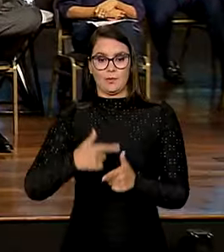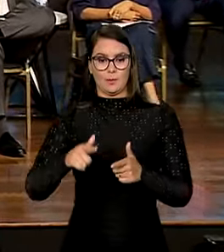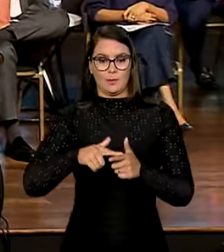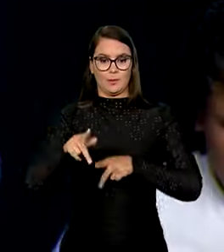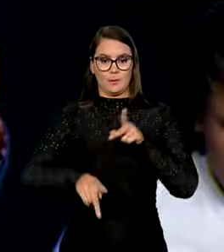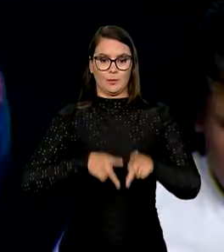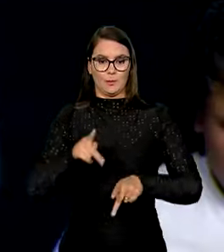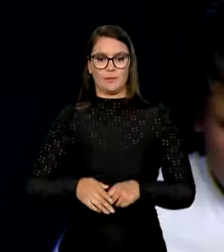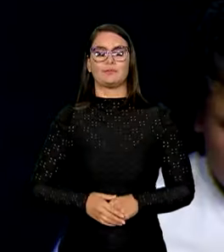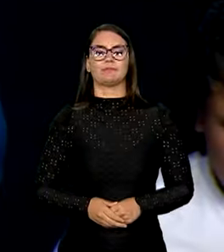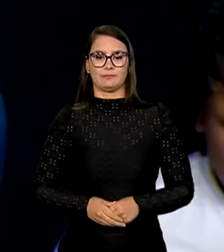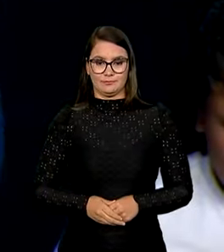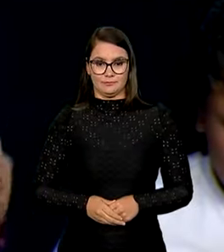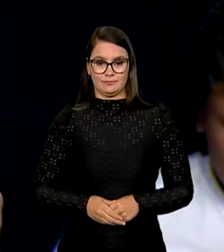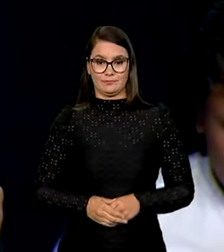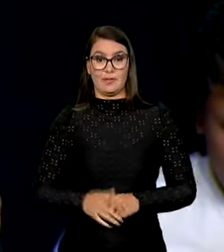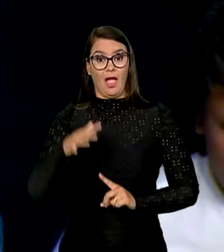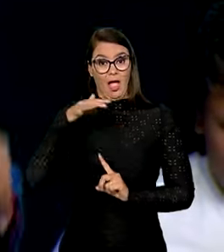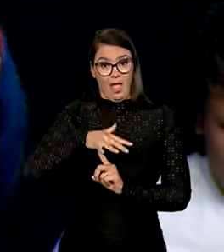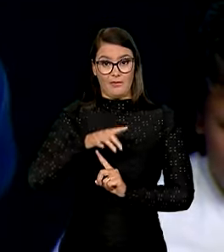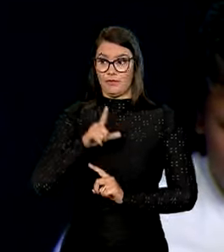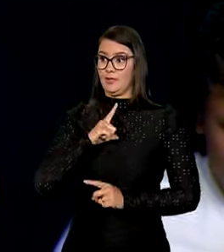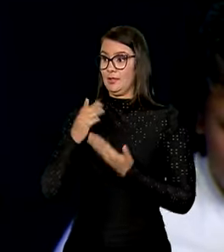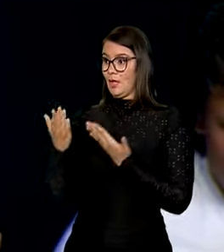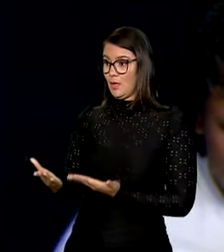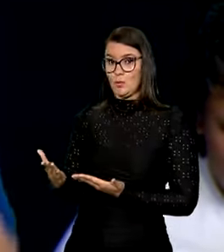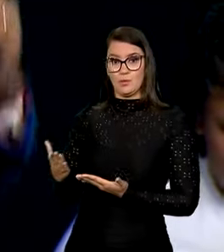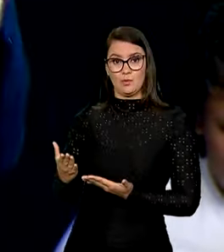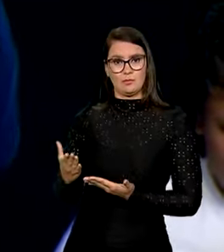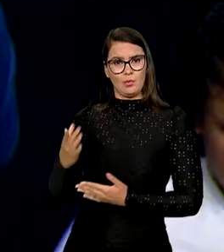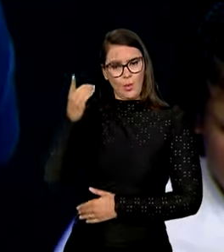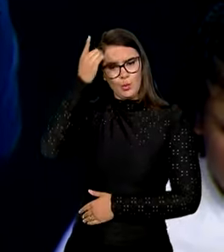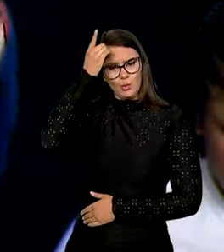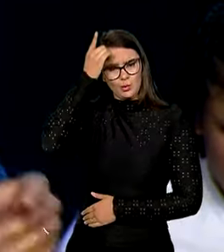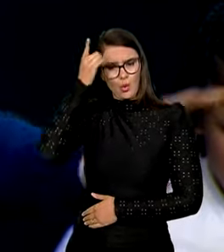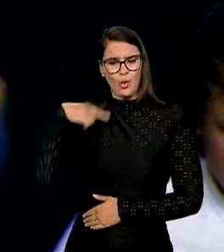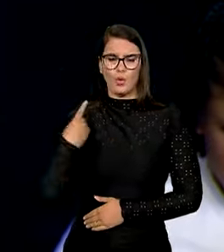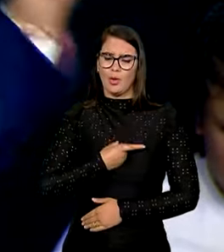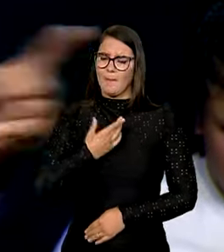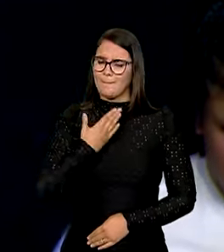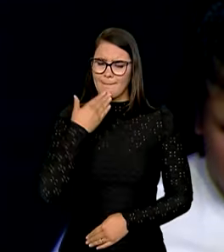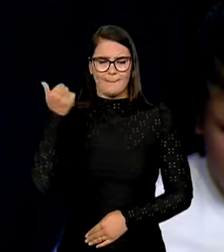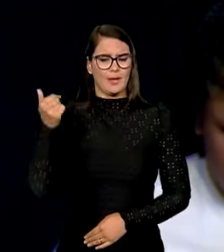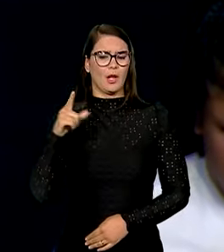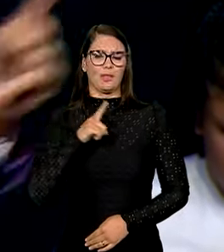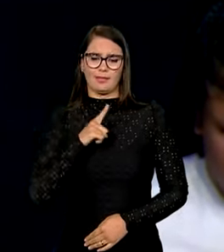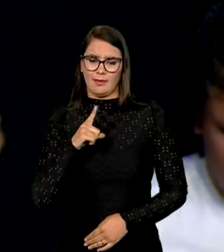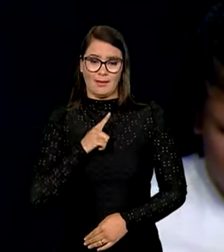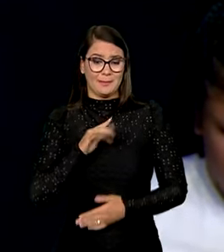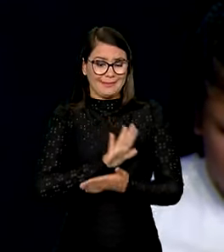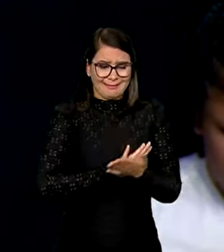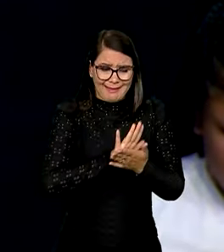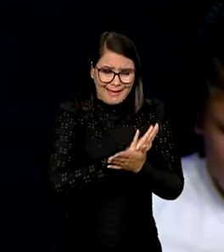população. E essa feira reúne isso, reúne o talento, reúne o que nós temos de melhor, porque nada, em